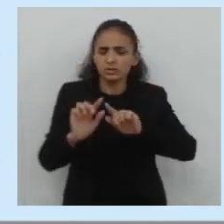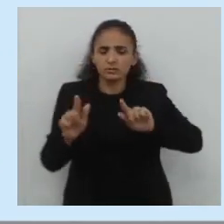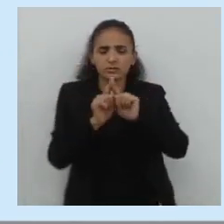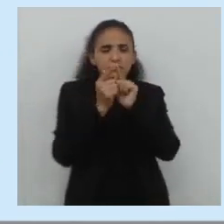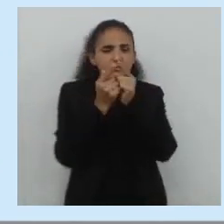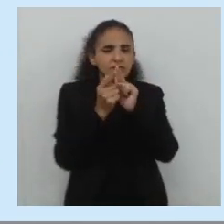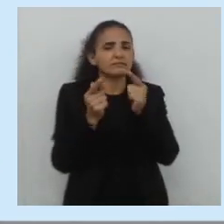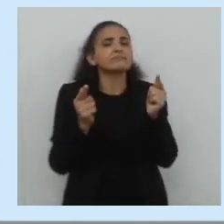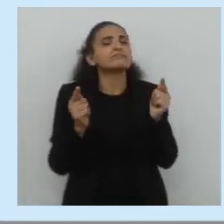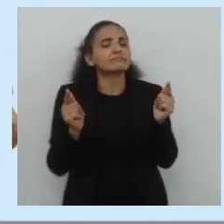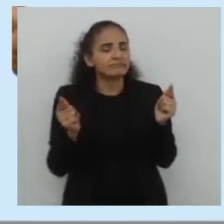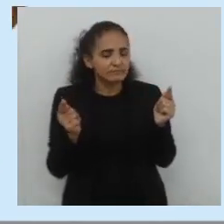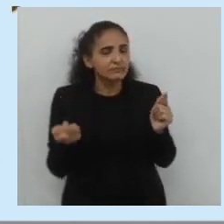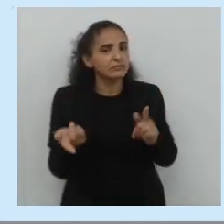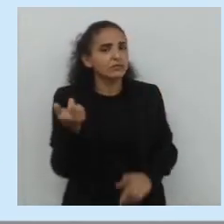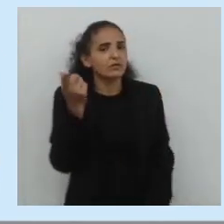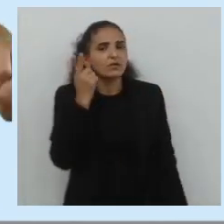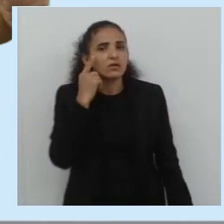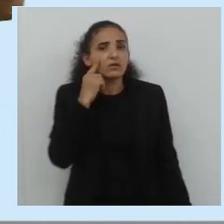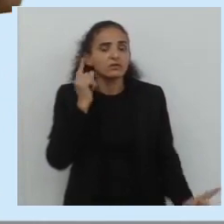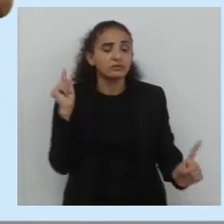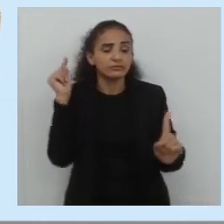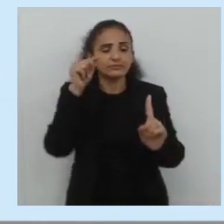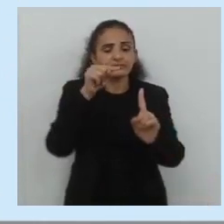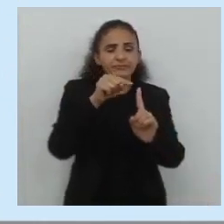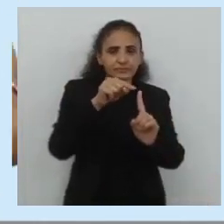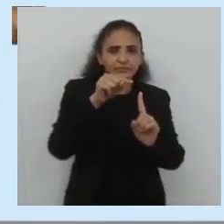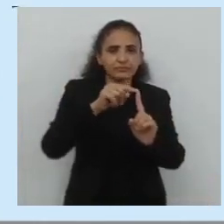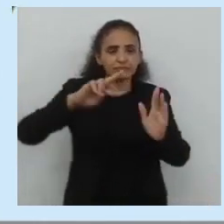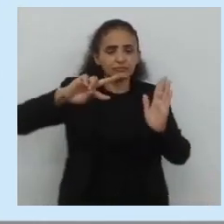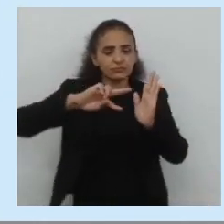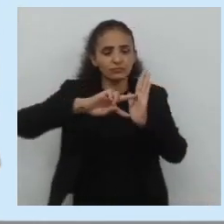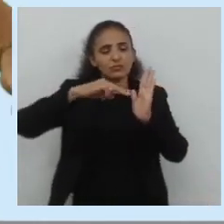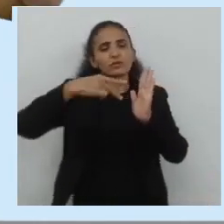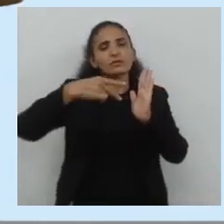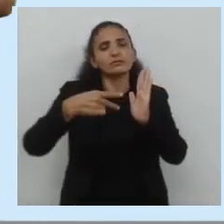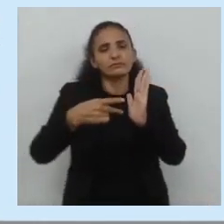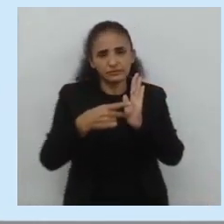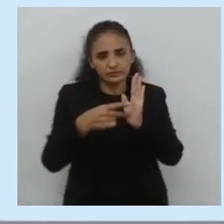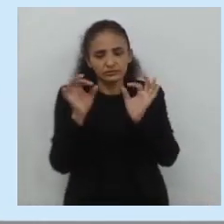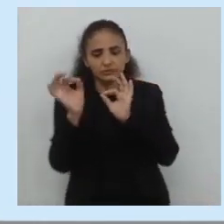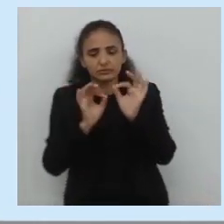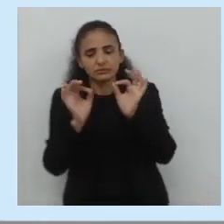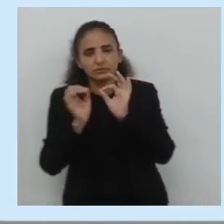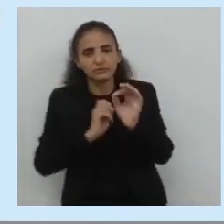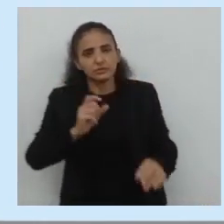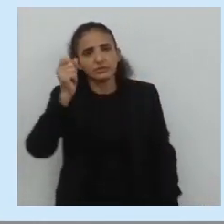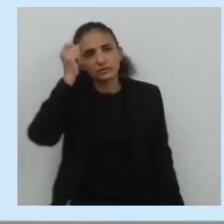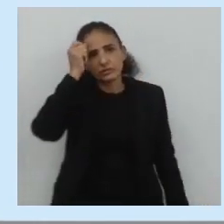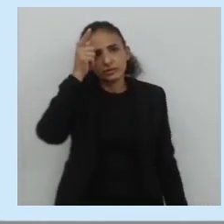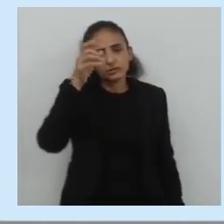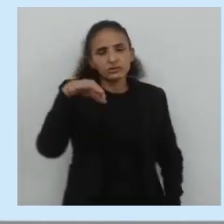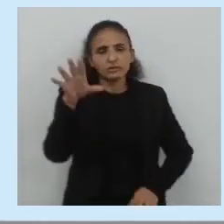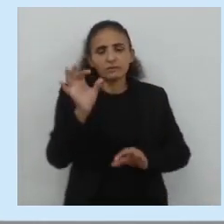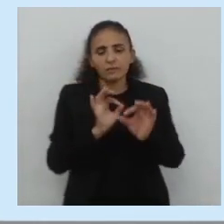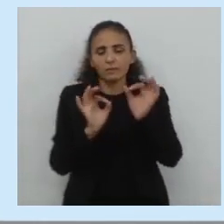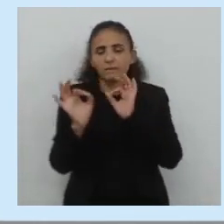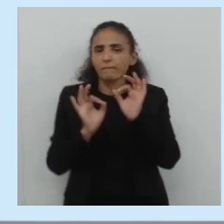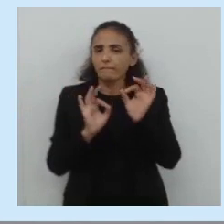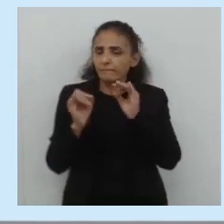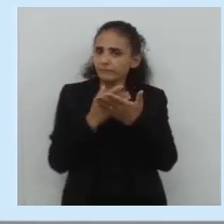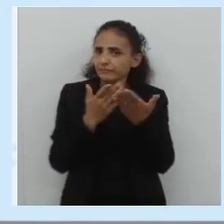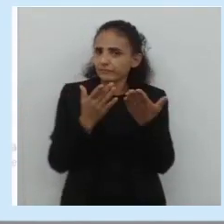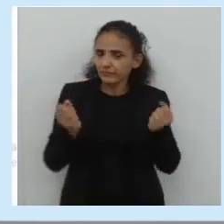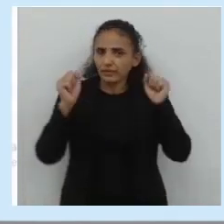gramaticais, você vai observar o sentido, vai tecer as ideias, organizar as